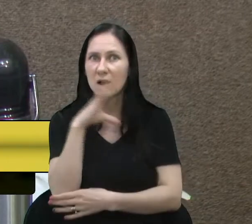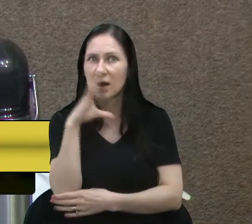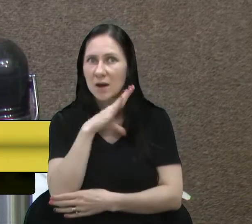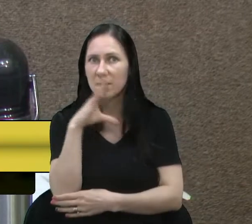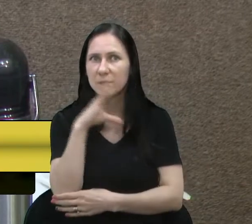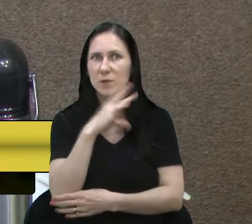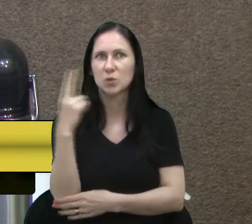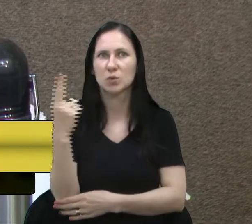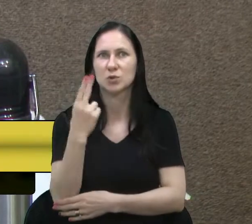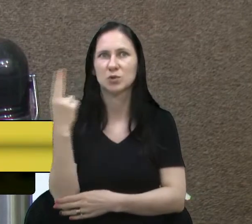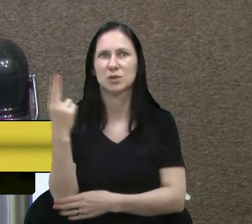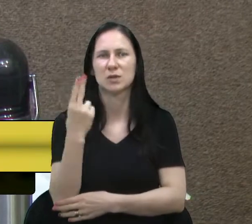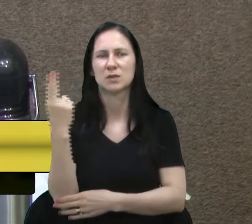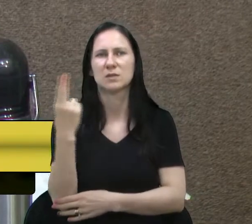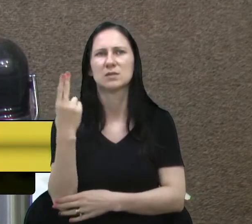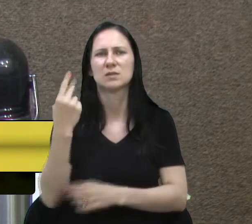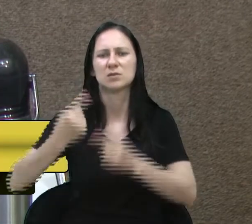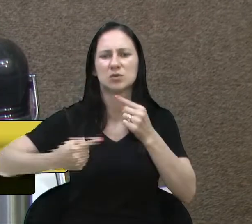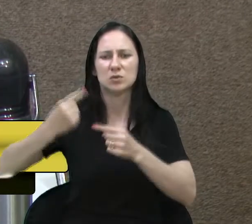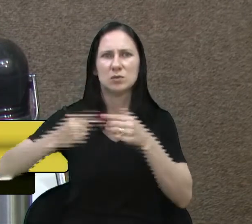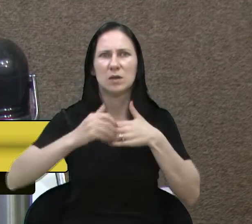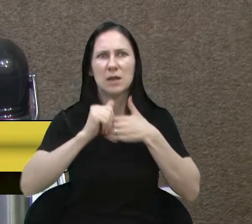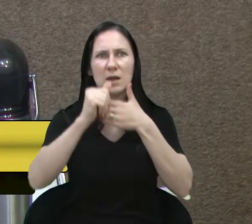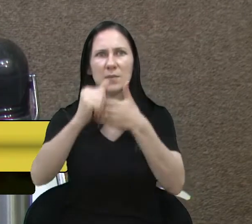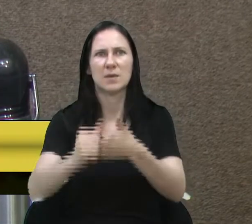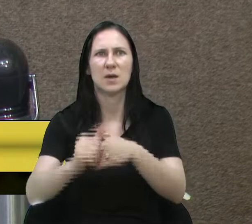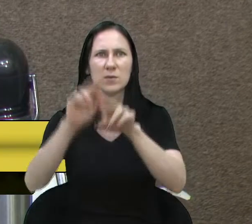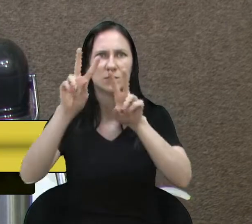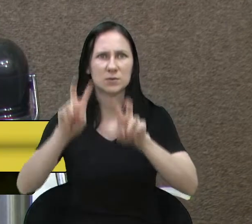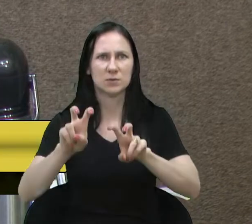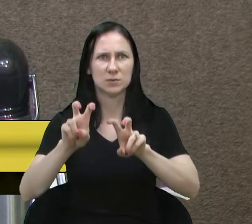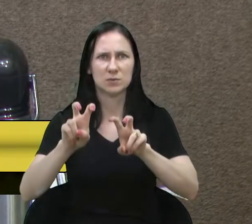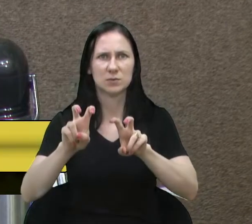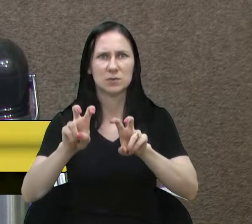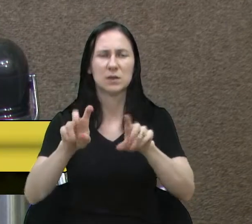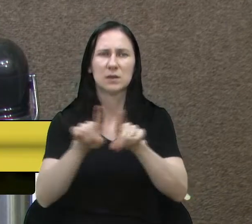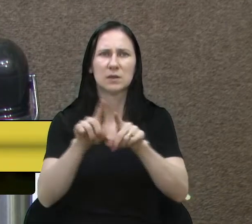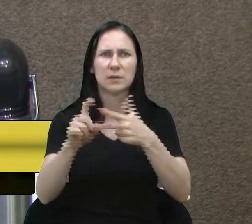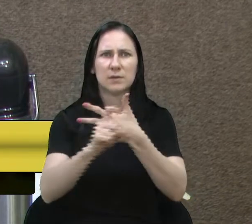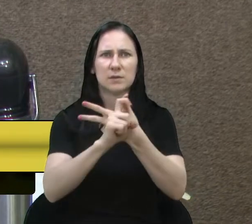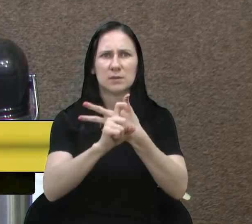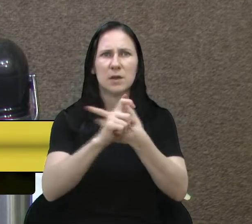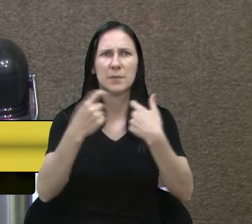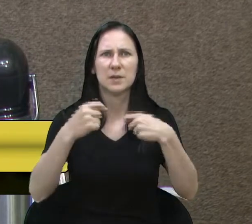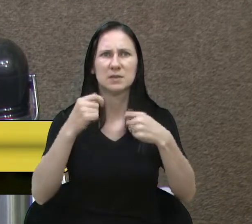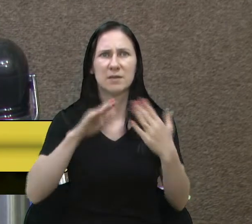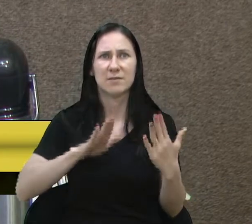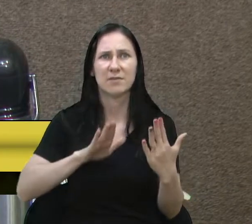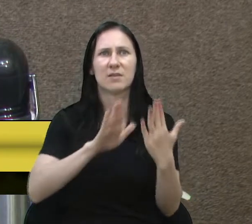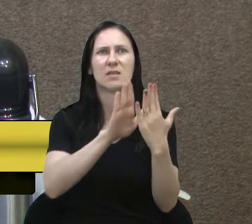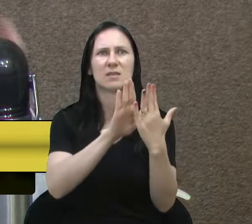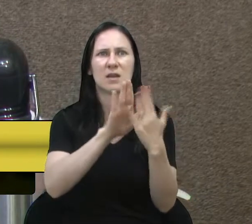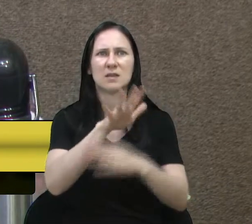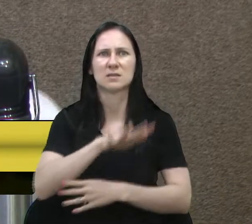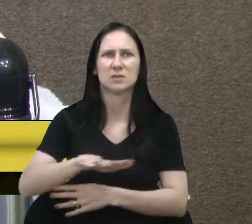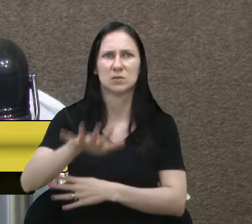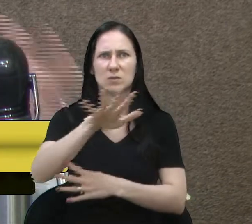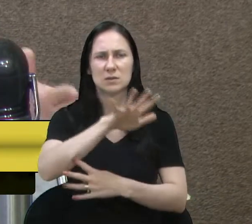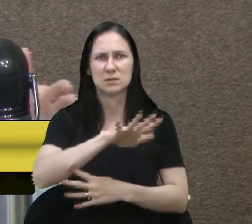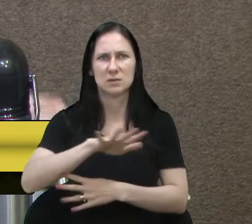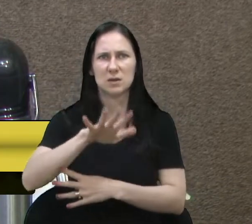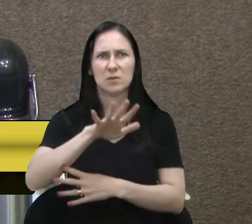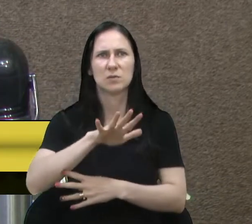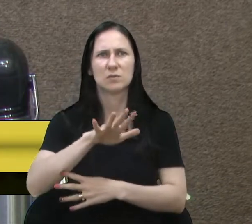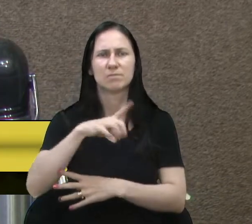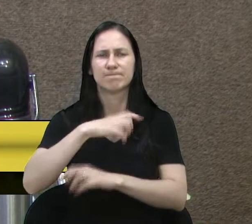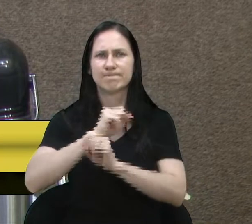esse posicionamento e esse direcionamento nesses assuntos. E o Poder Executivo tem que enfrentar essa situação de frente e de